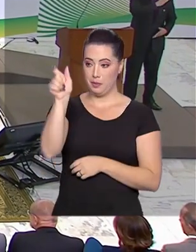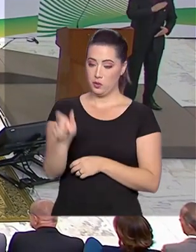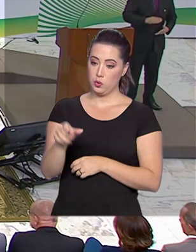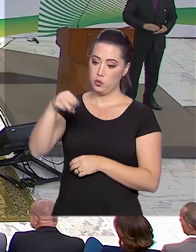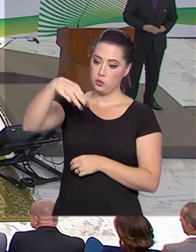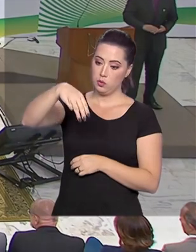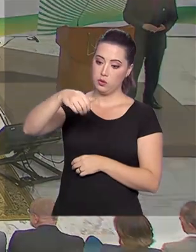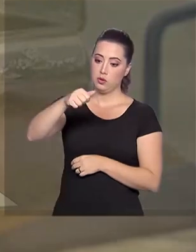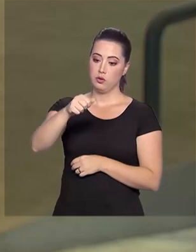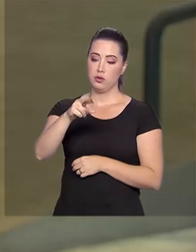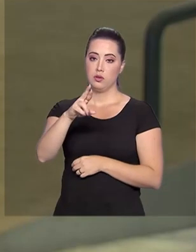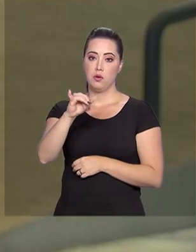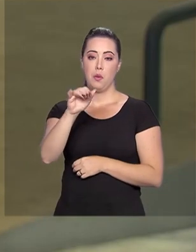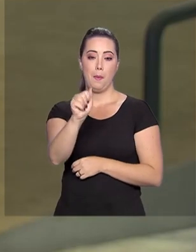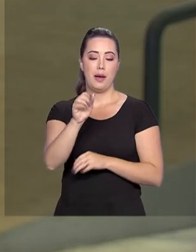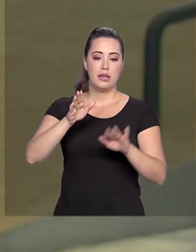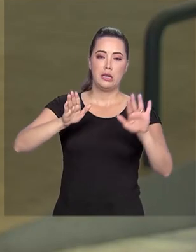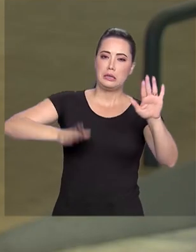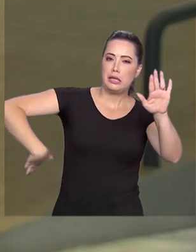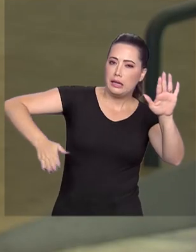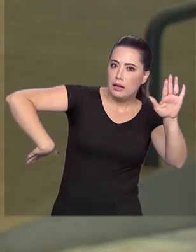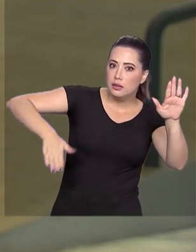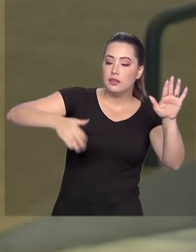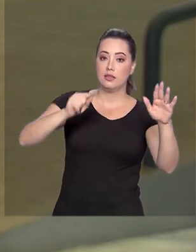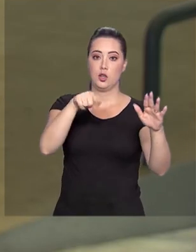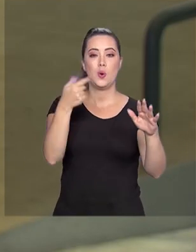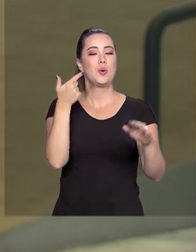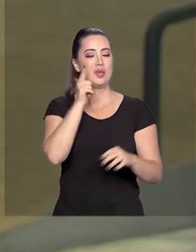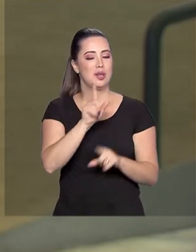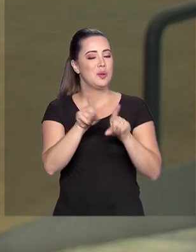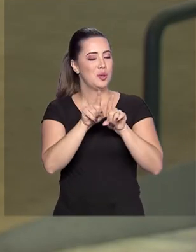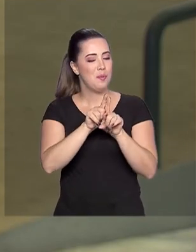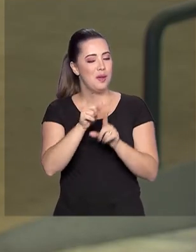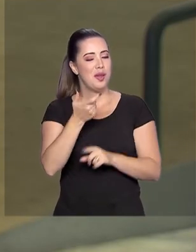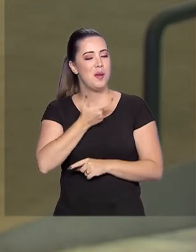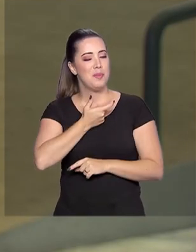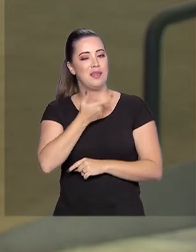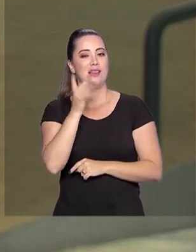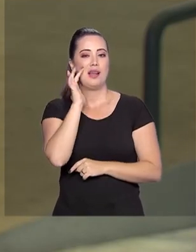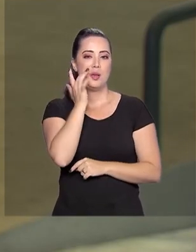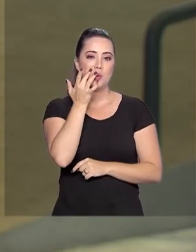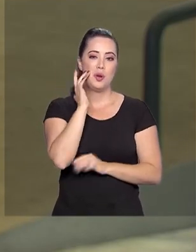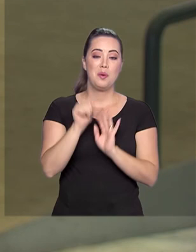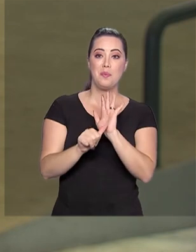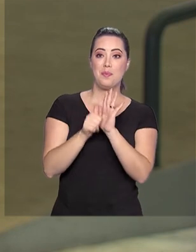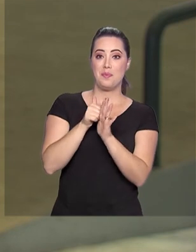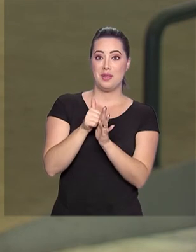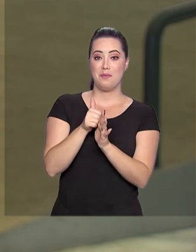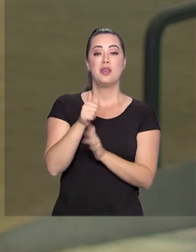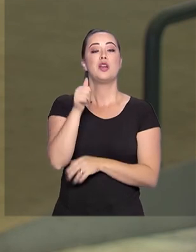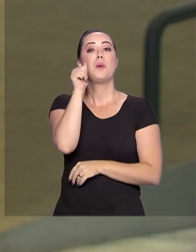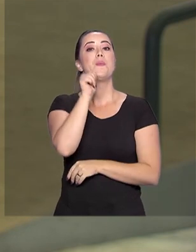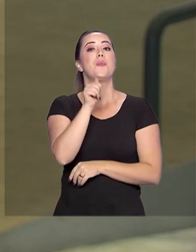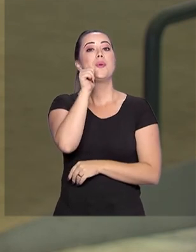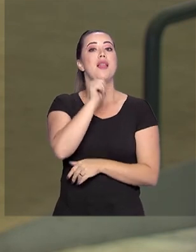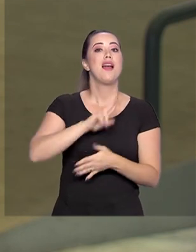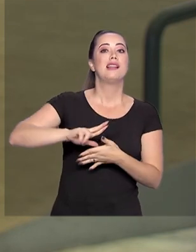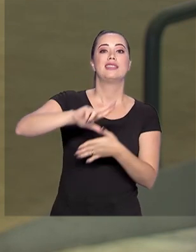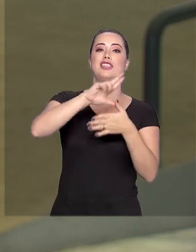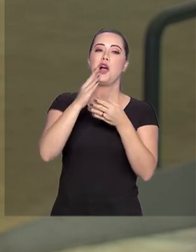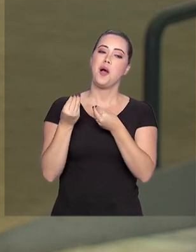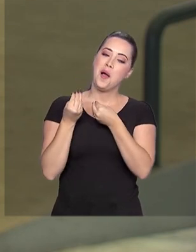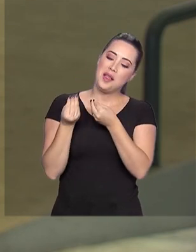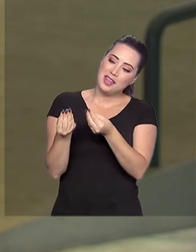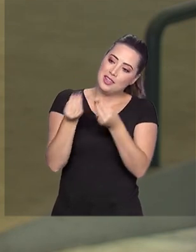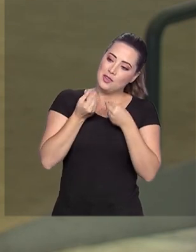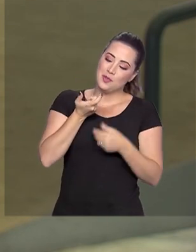Essa natadora conquistou também ouro para Brasil na natação e foi a primeira mulher brasileira, primeira mulher da América do Sul a trazer uma medalha